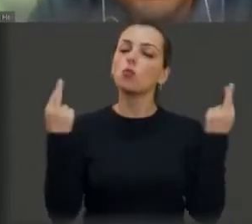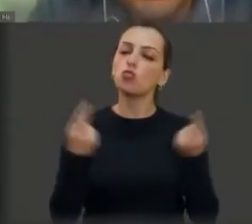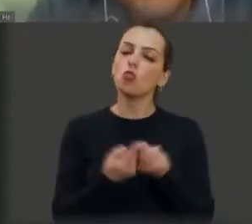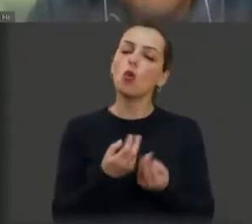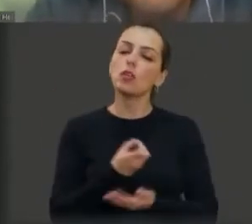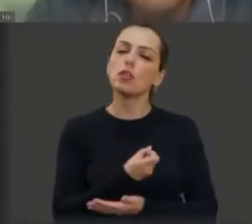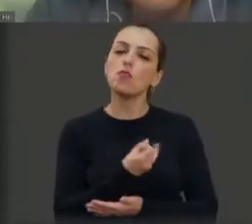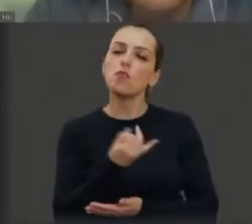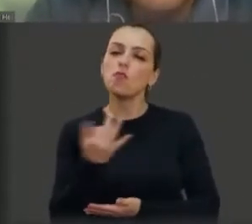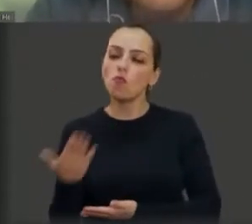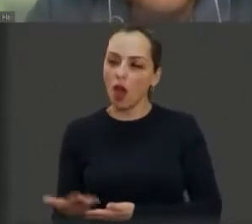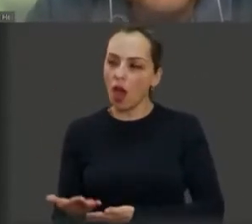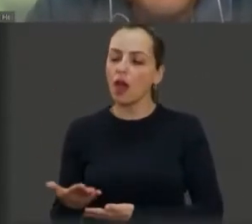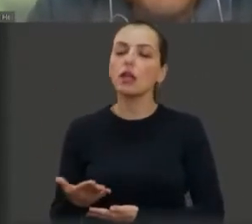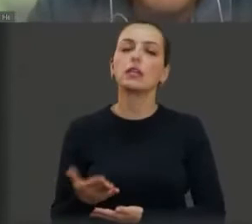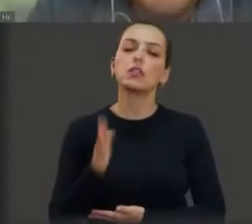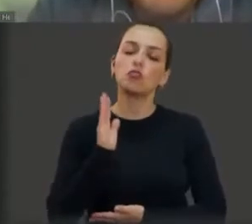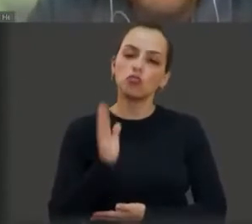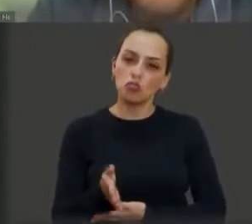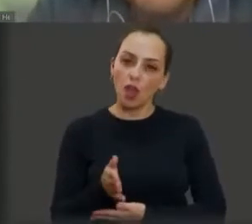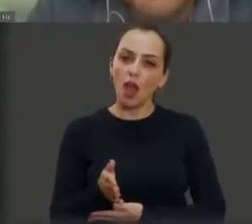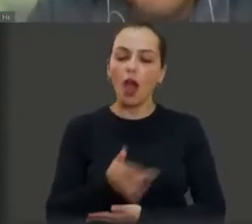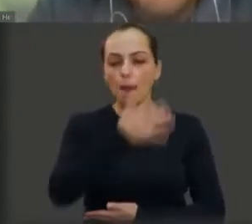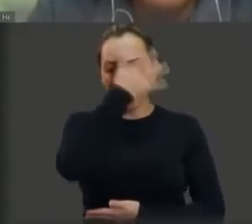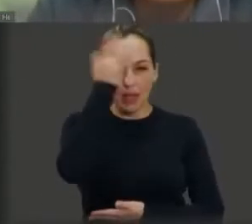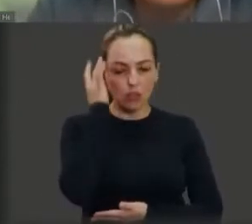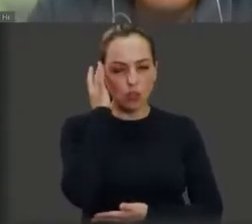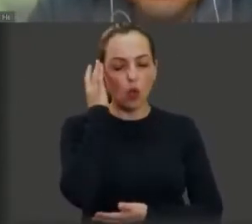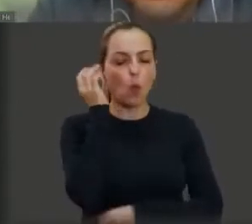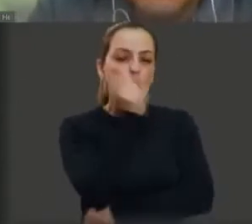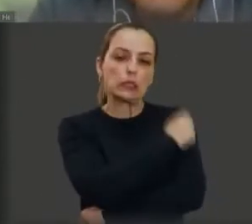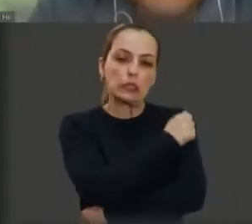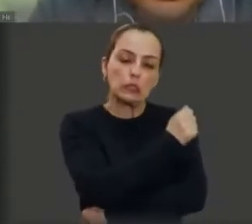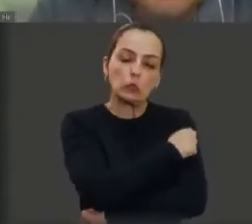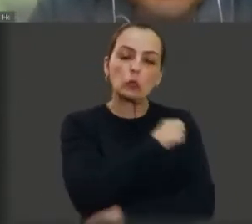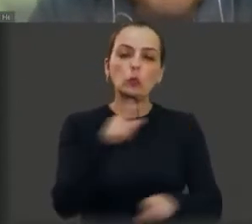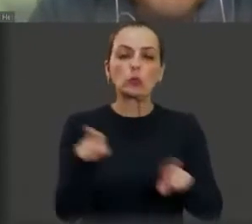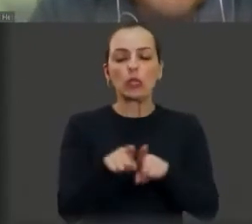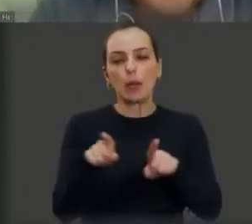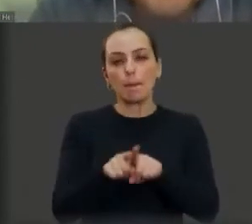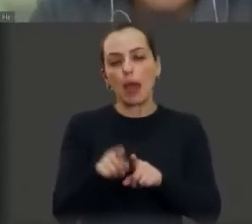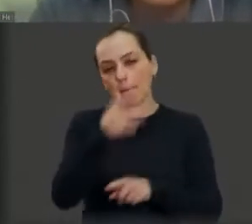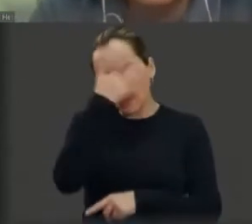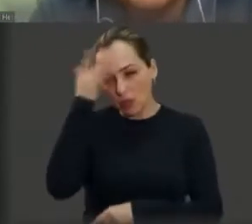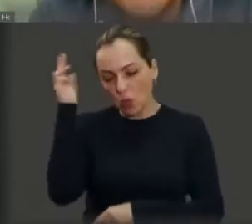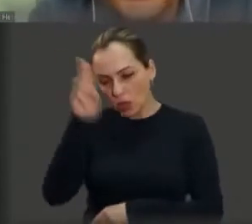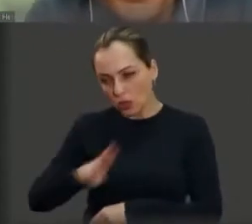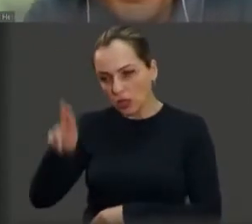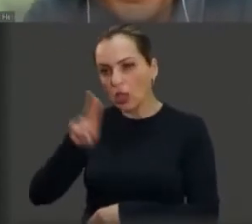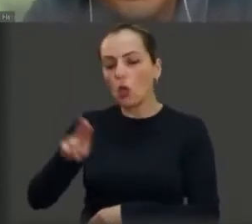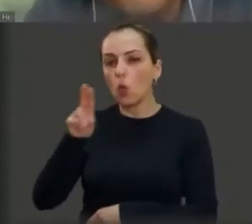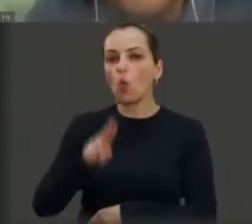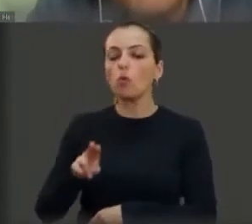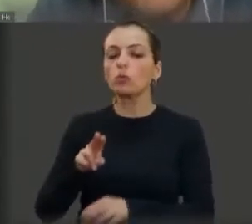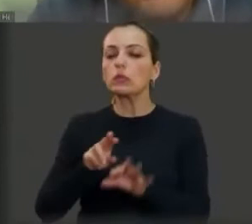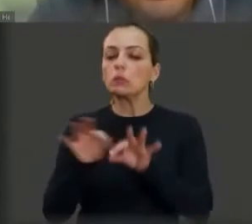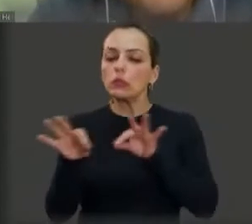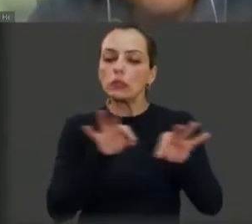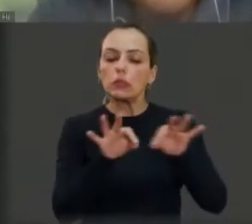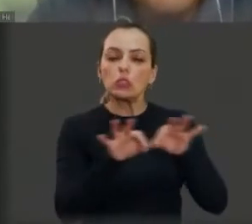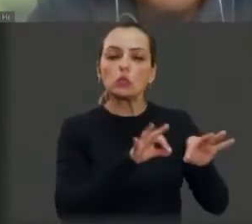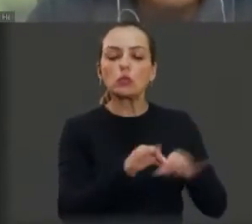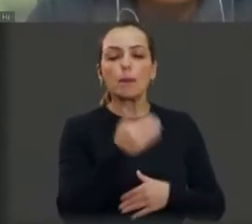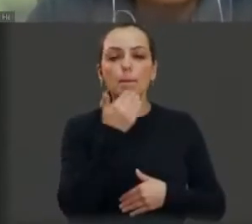com usuários, mães de alunos, secretários e de cama, à época, para alinhar diversas